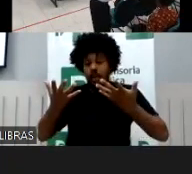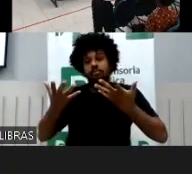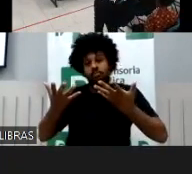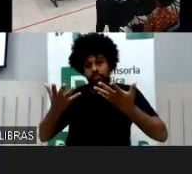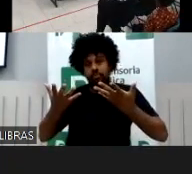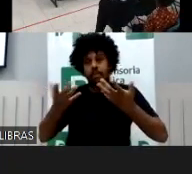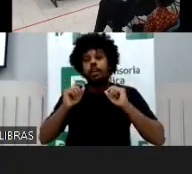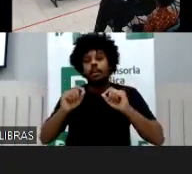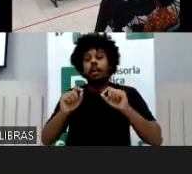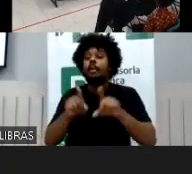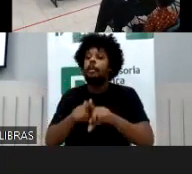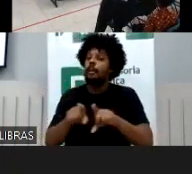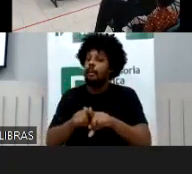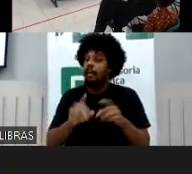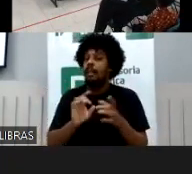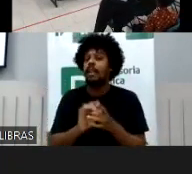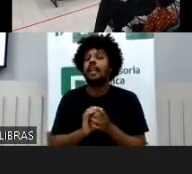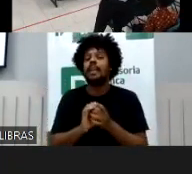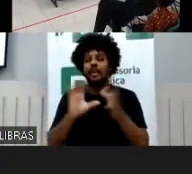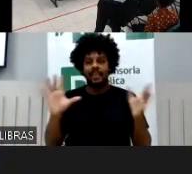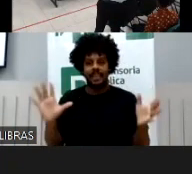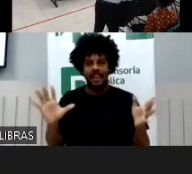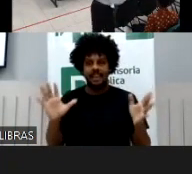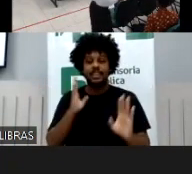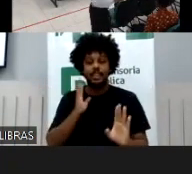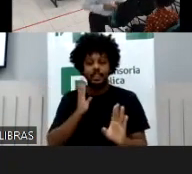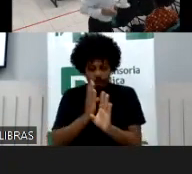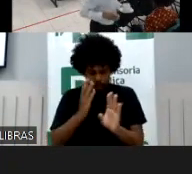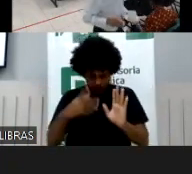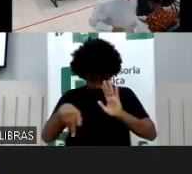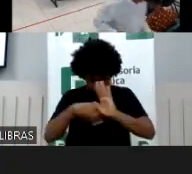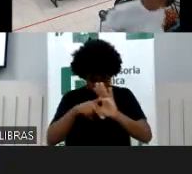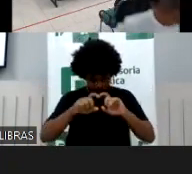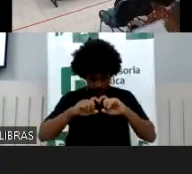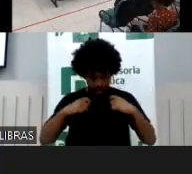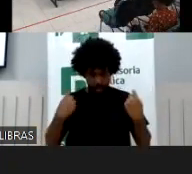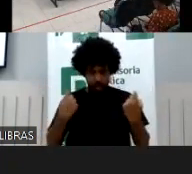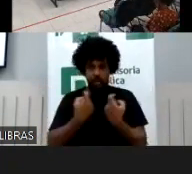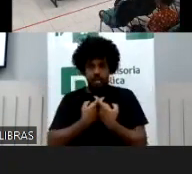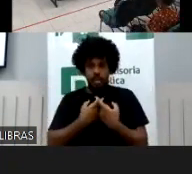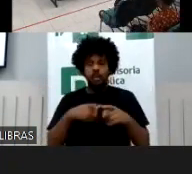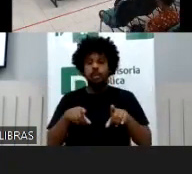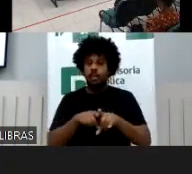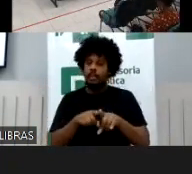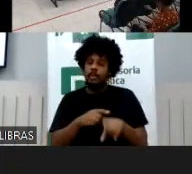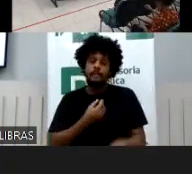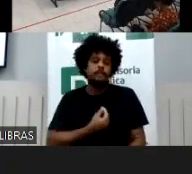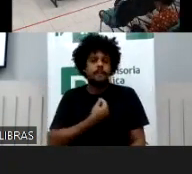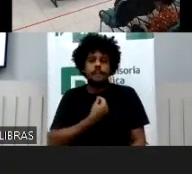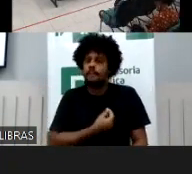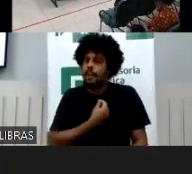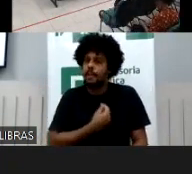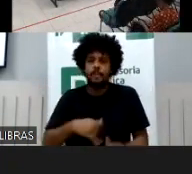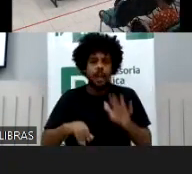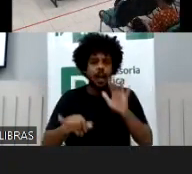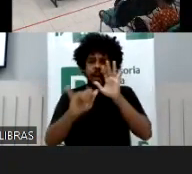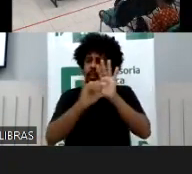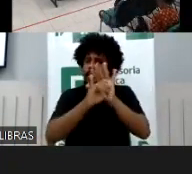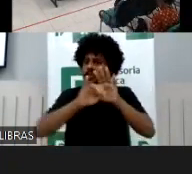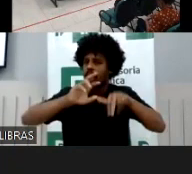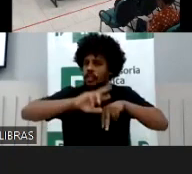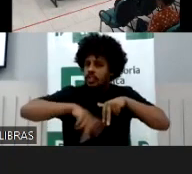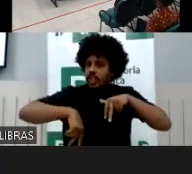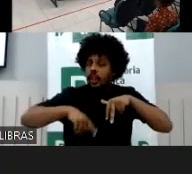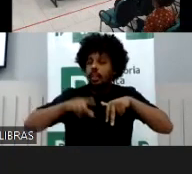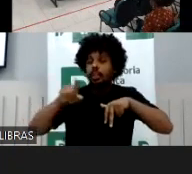a sua liberdade de descobrir a própria sexualidade, de firmar e viver a sua identidade de gênero. Então, a internet,